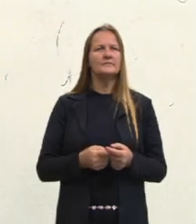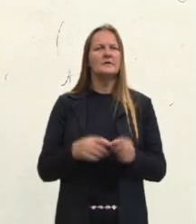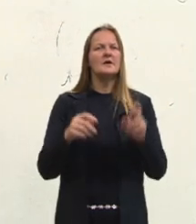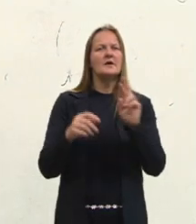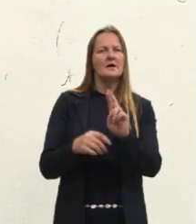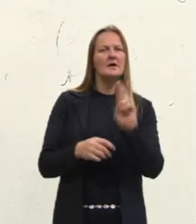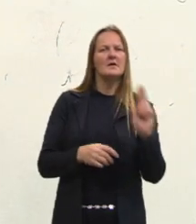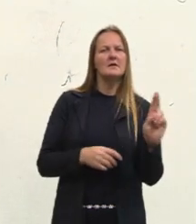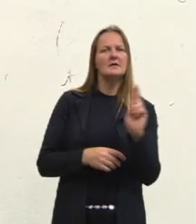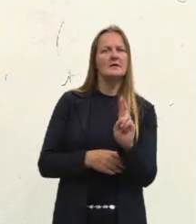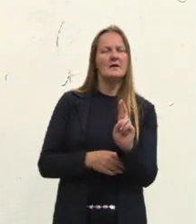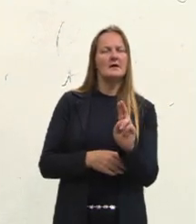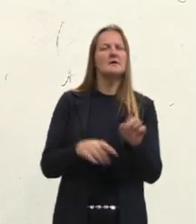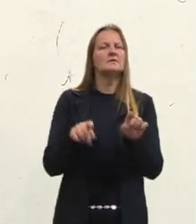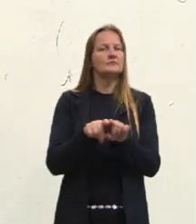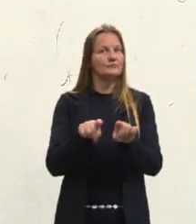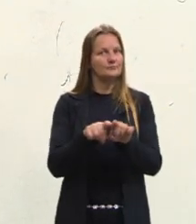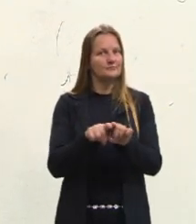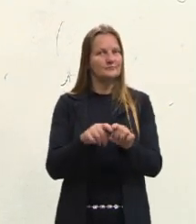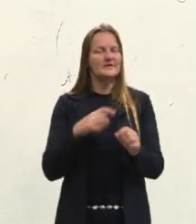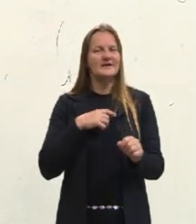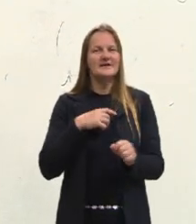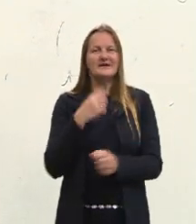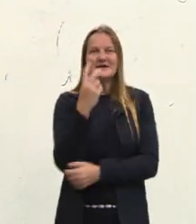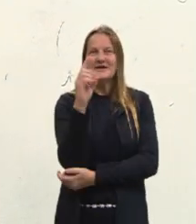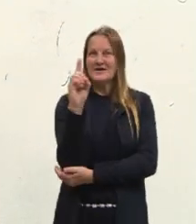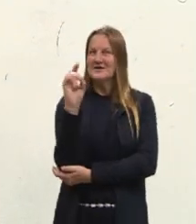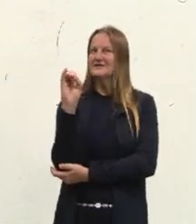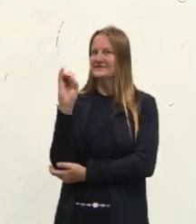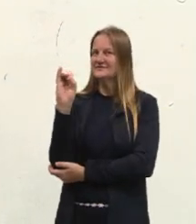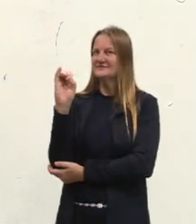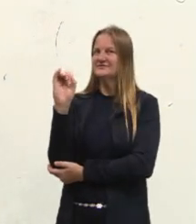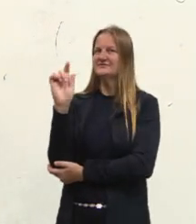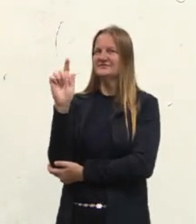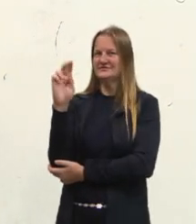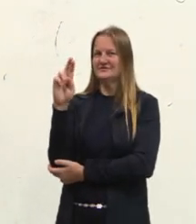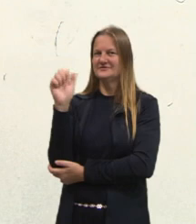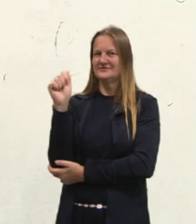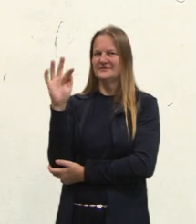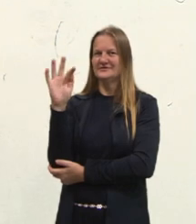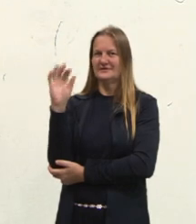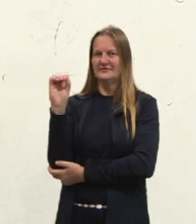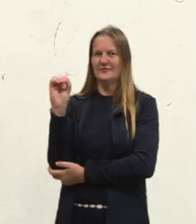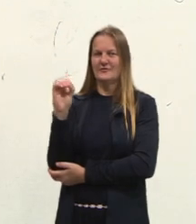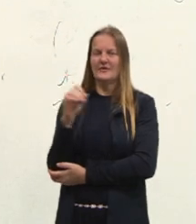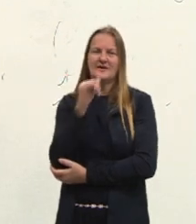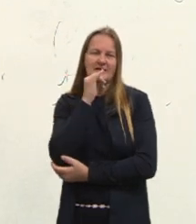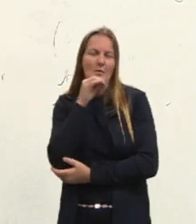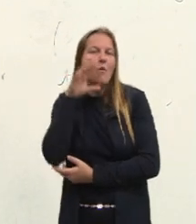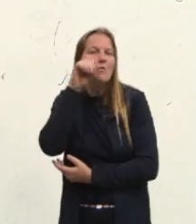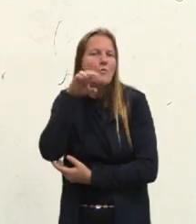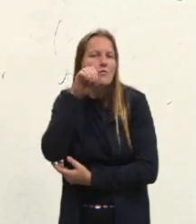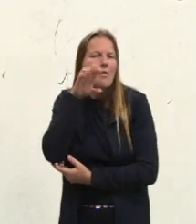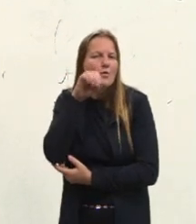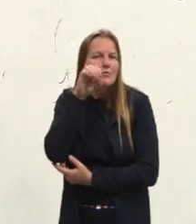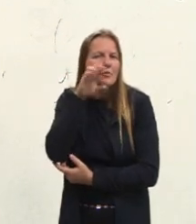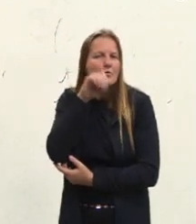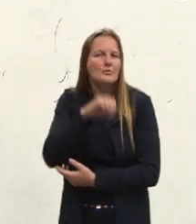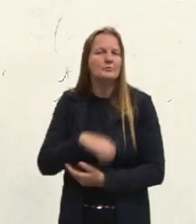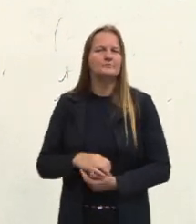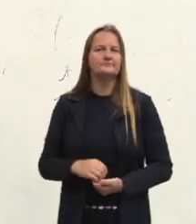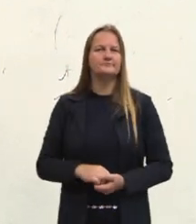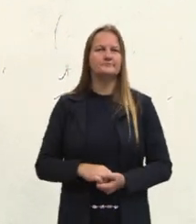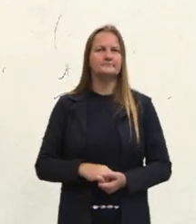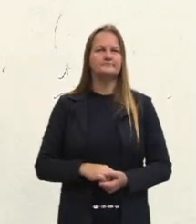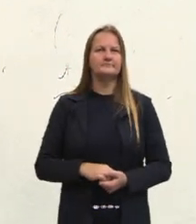RR quanto do dígrafo CEAT, que é CACHORRO. O